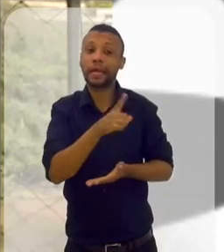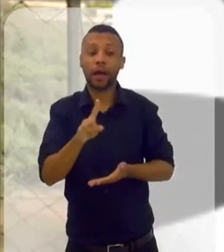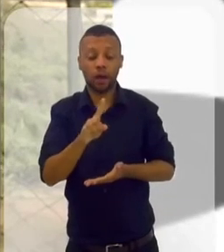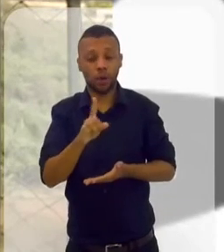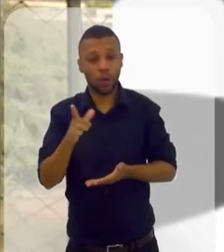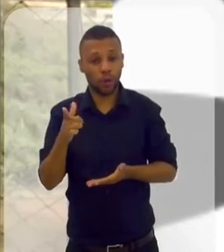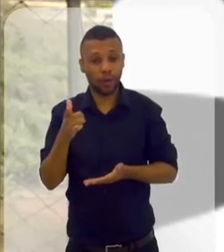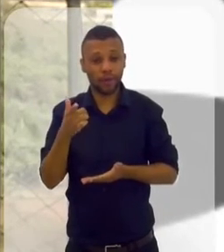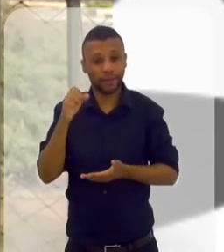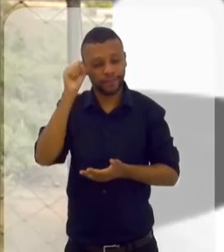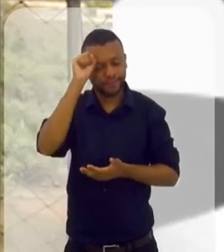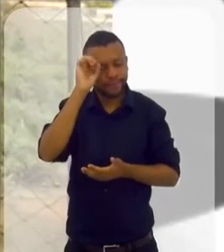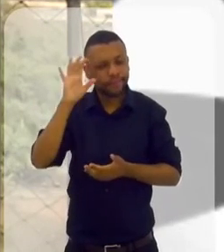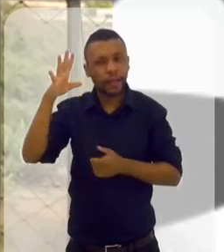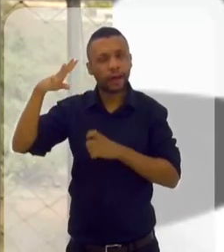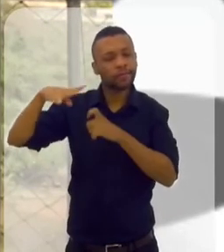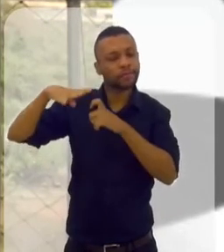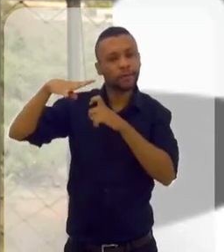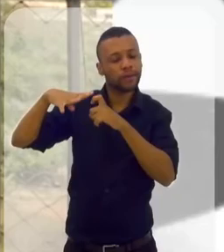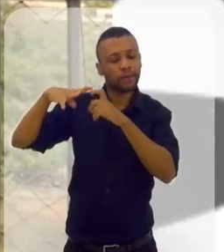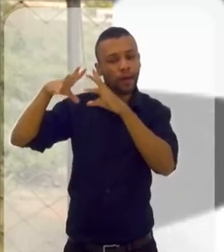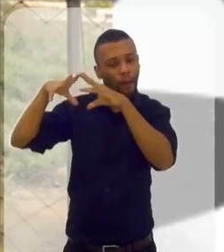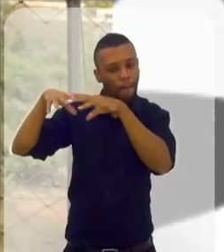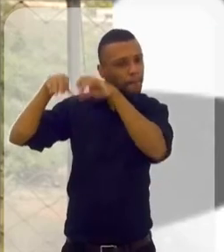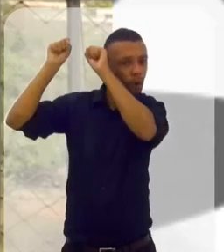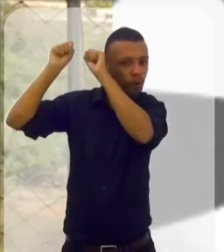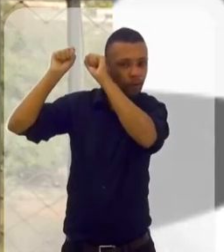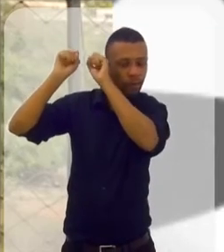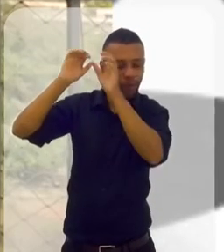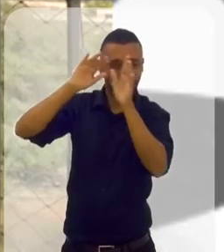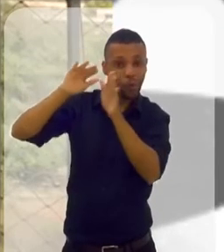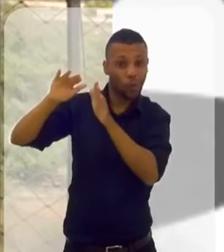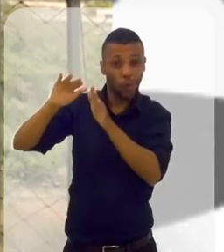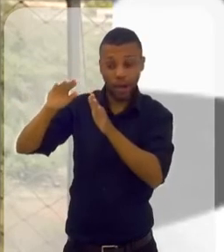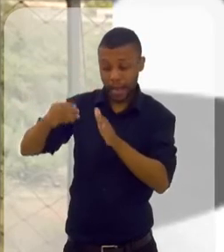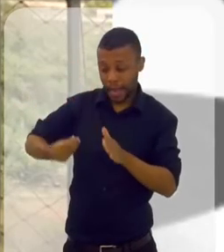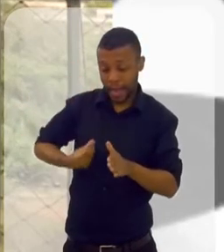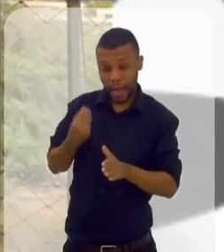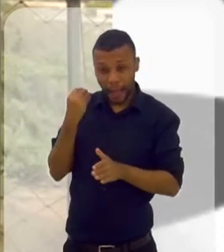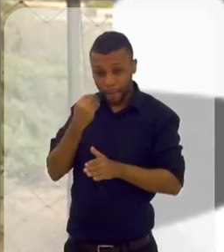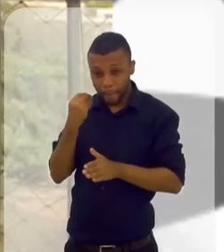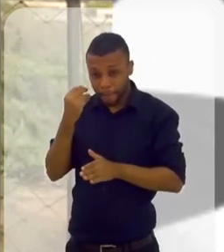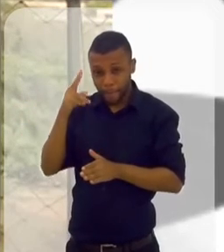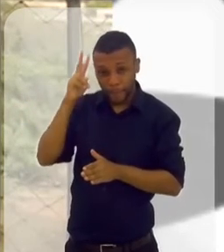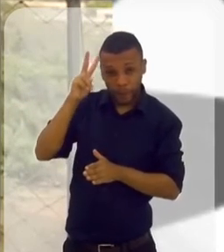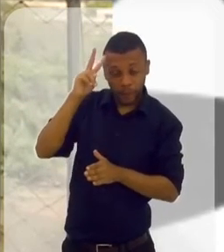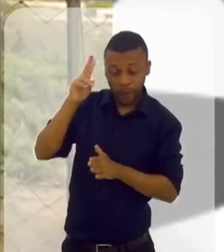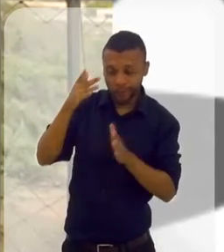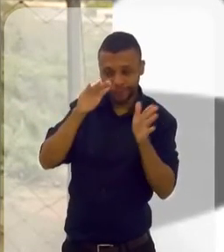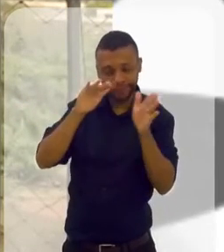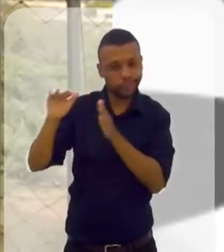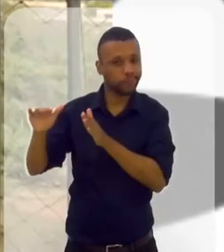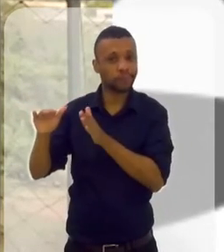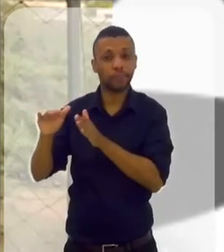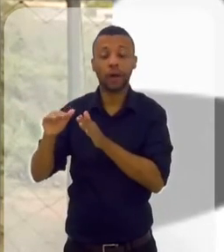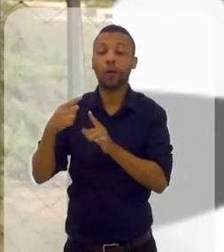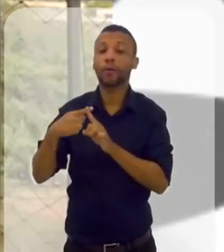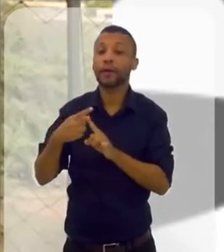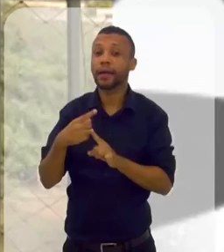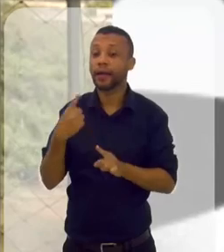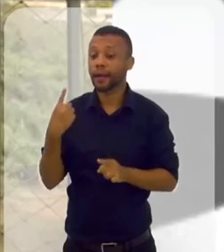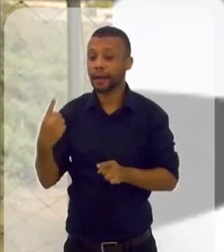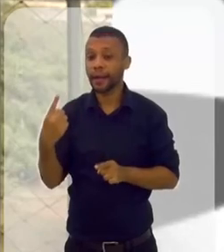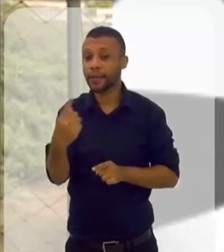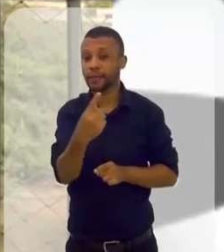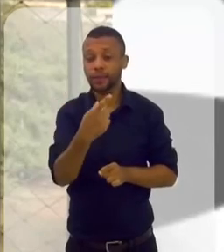Eu consigo desligar as minhas crenças, não misturar a minha história, porque assim, cada pessoa tem sua programação. Cada